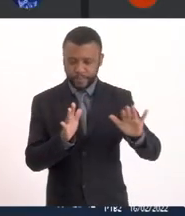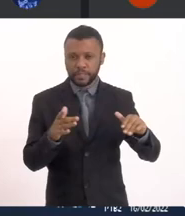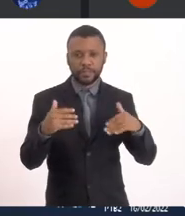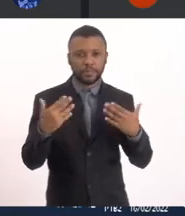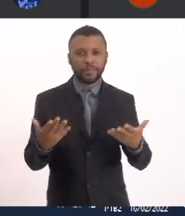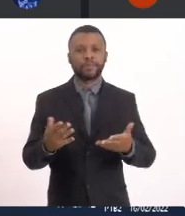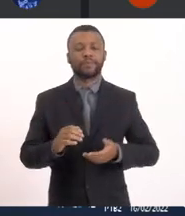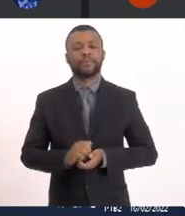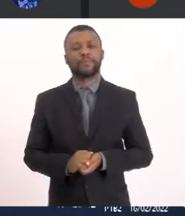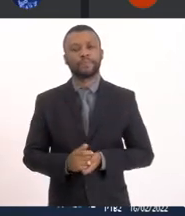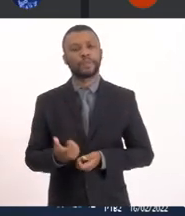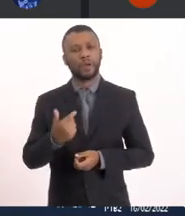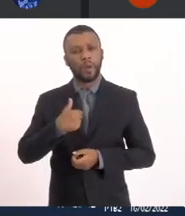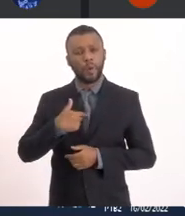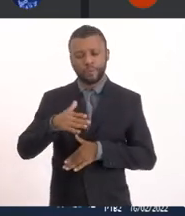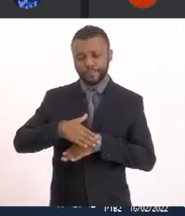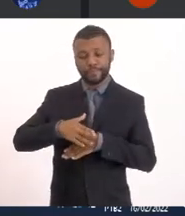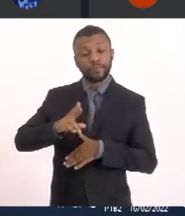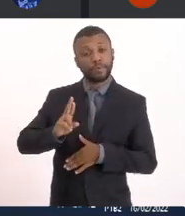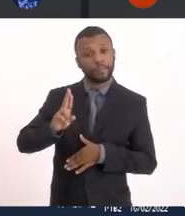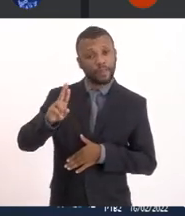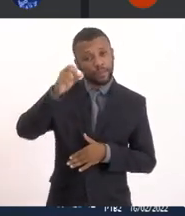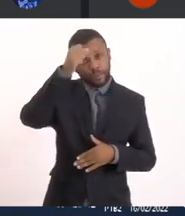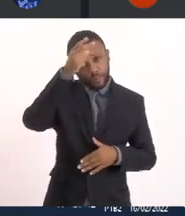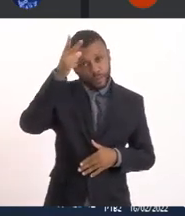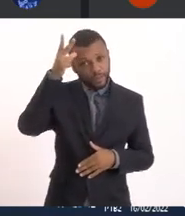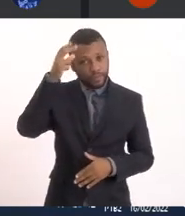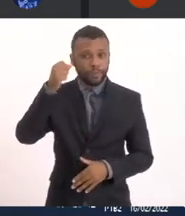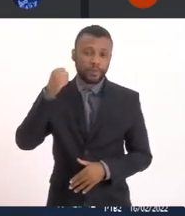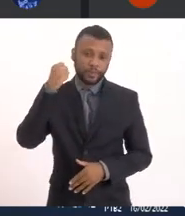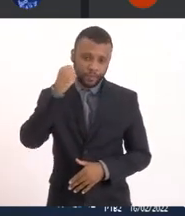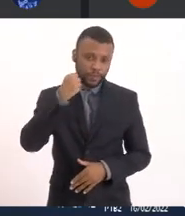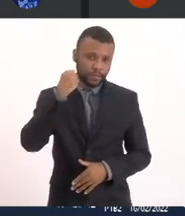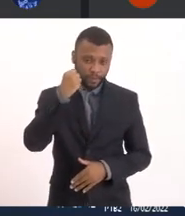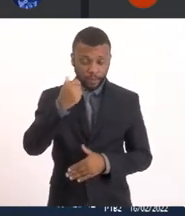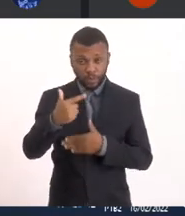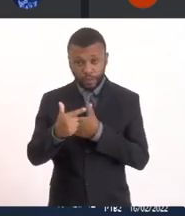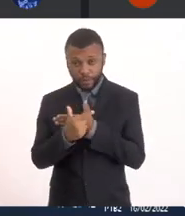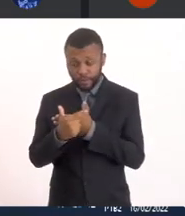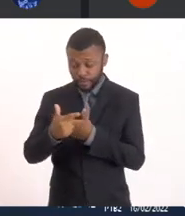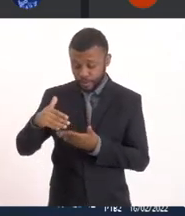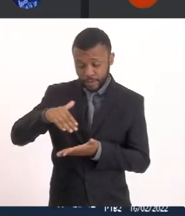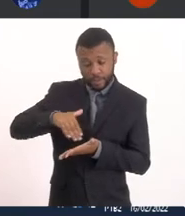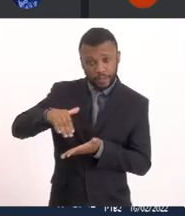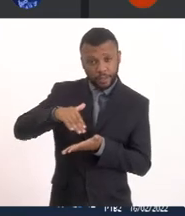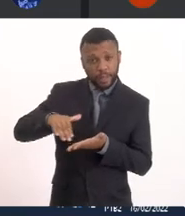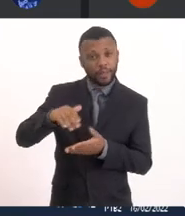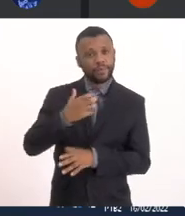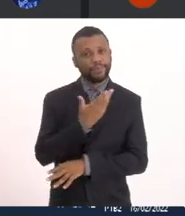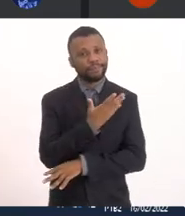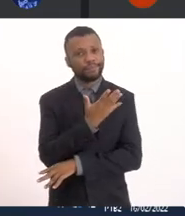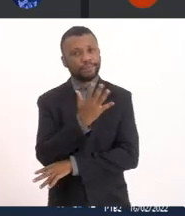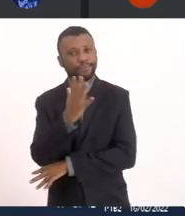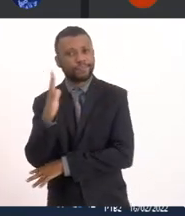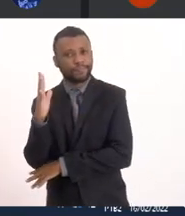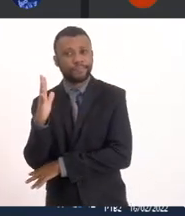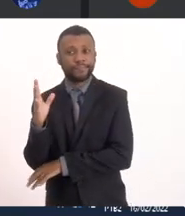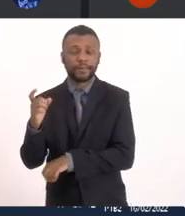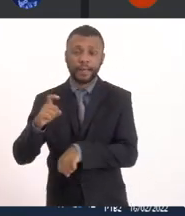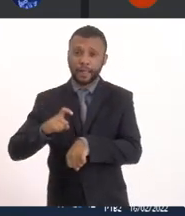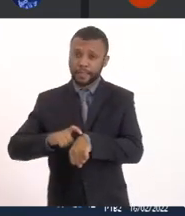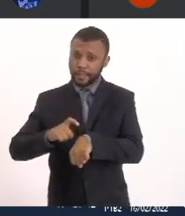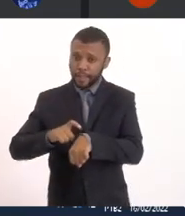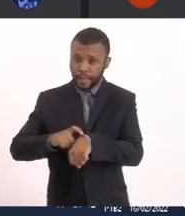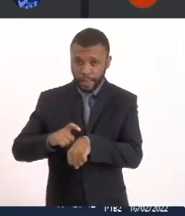como Representante Do município Na função Secretário De Meio Ambiente Na época Aqui não pude me furtar